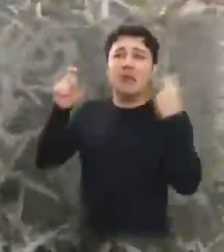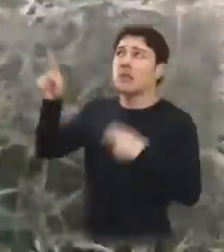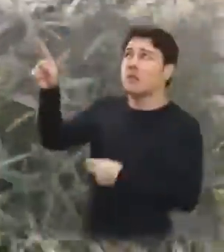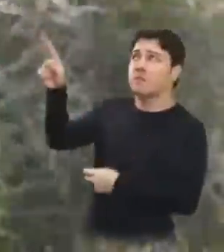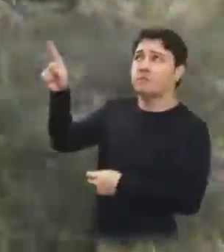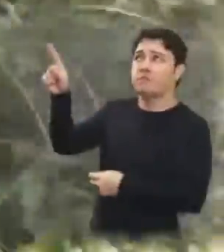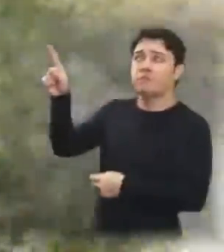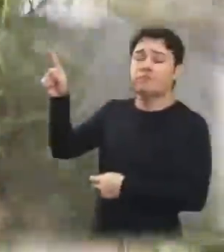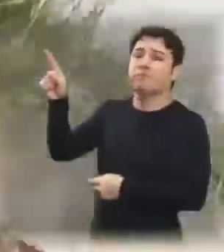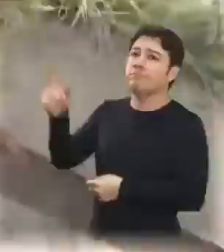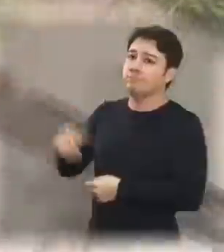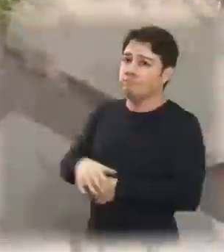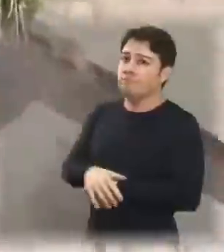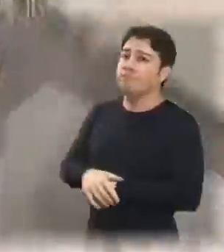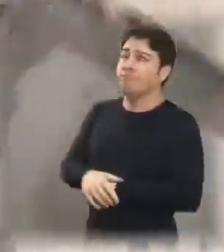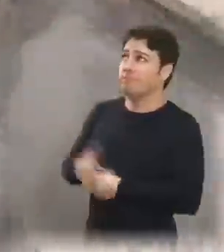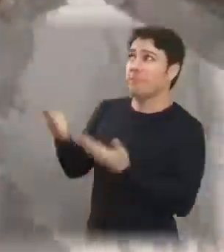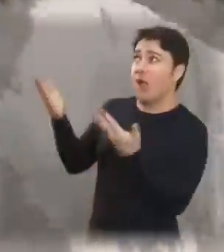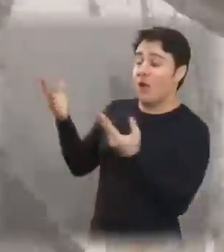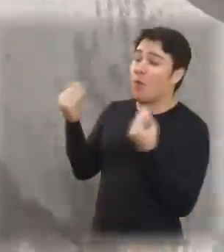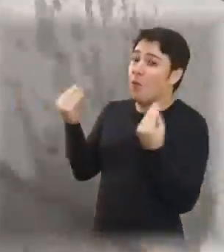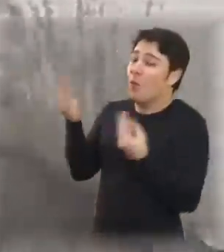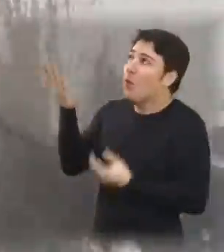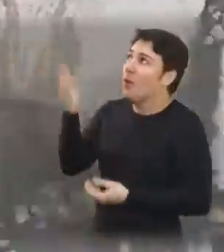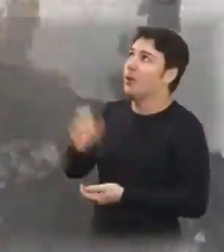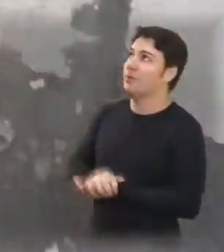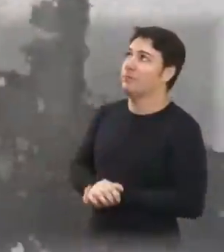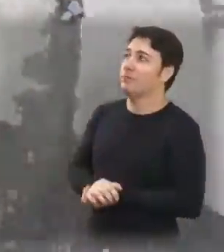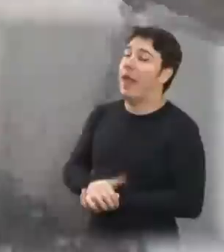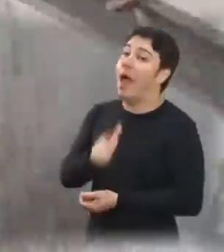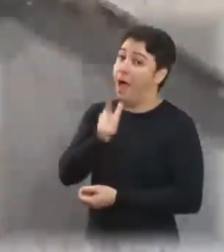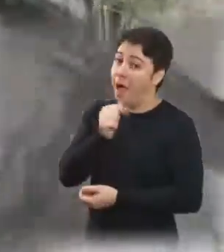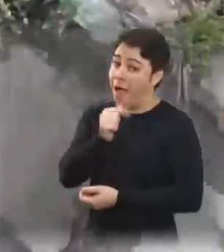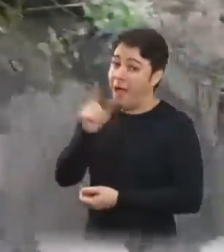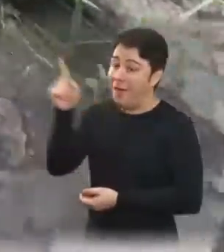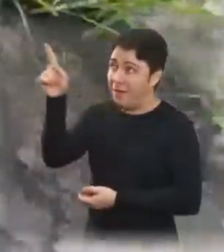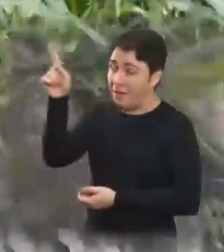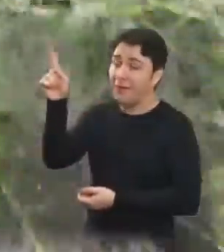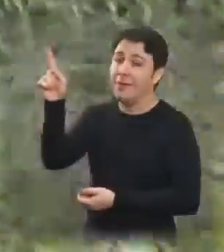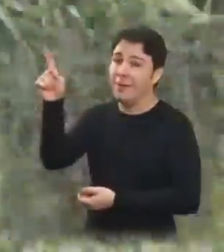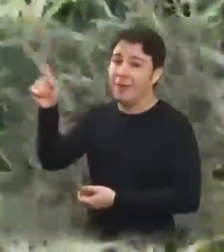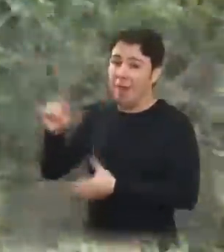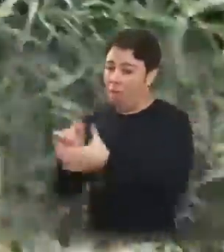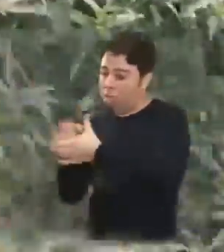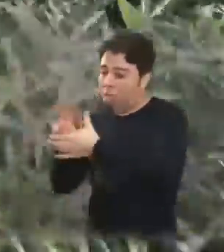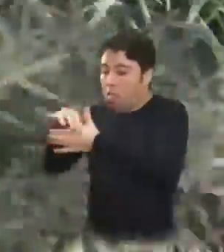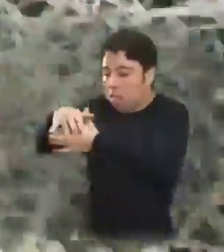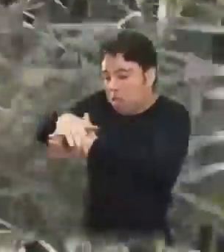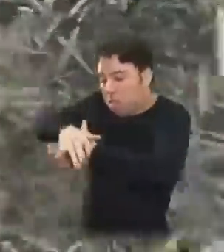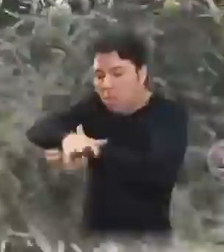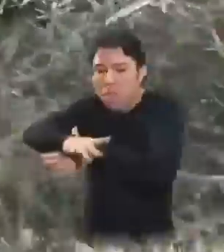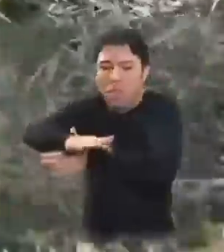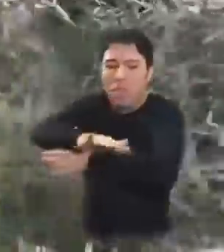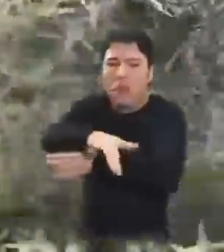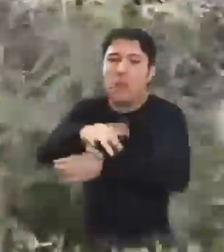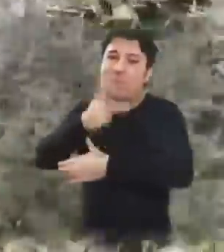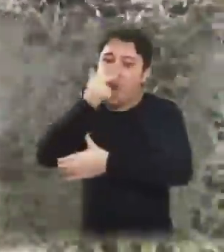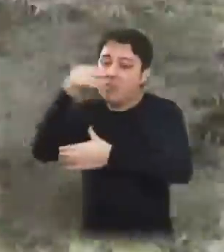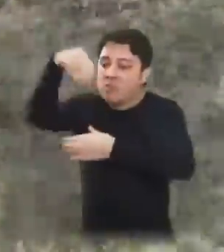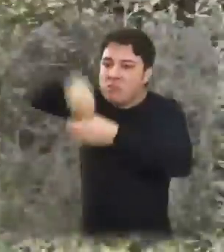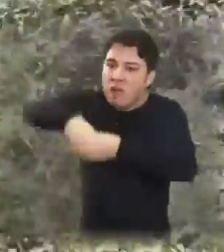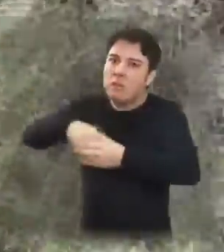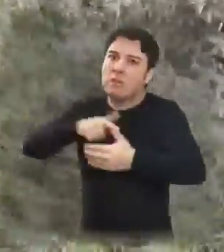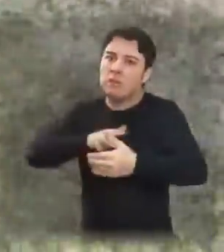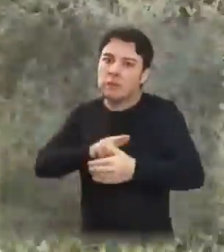ver, olha a situação. Água, saindo aqui do mato, deve ter bicho também